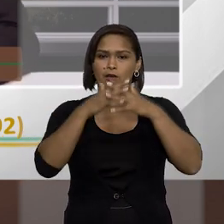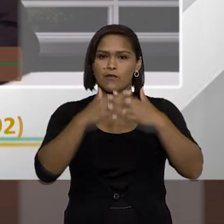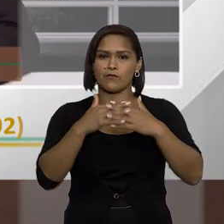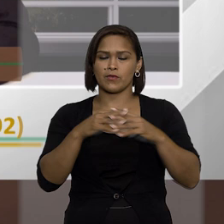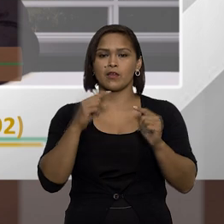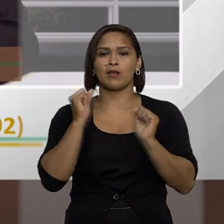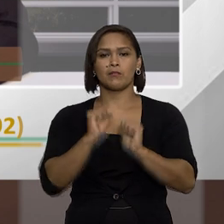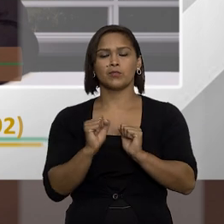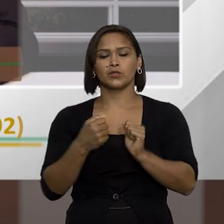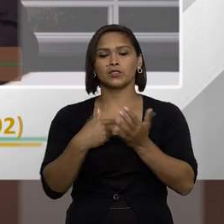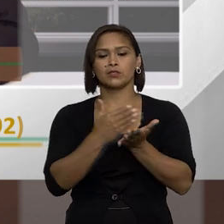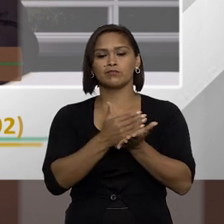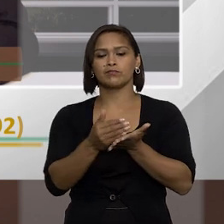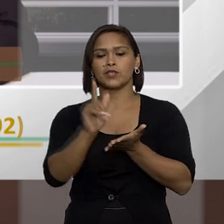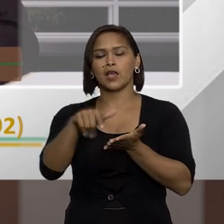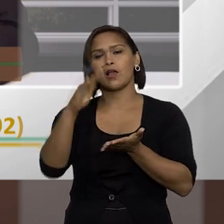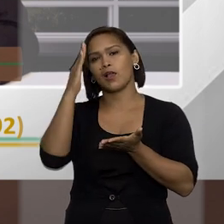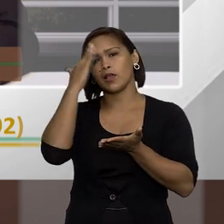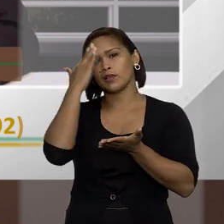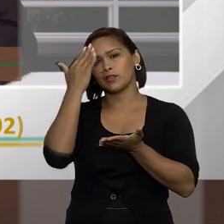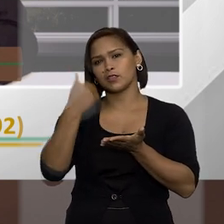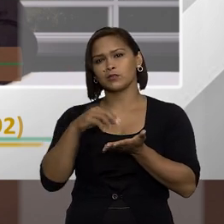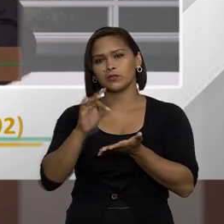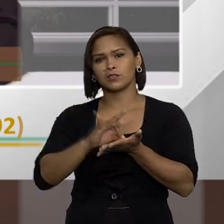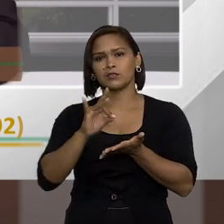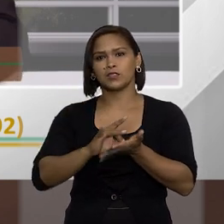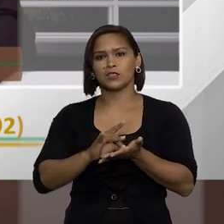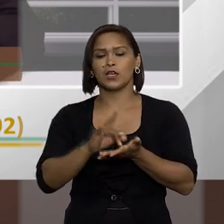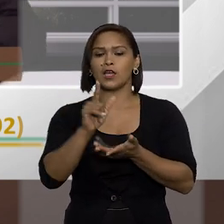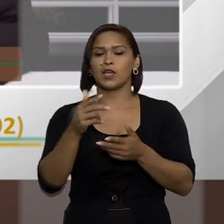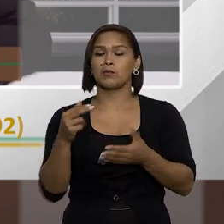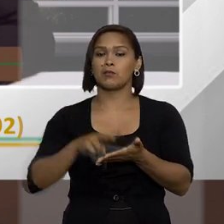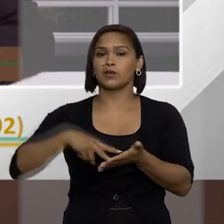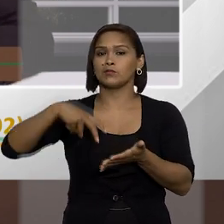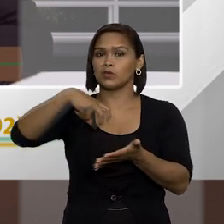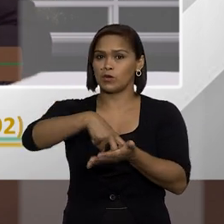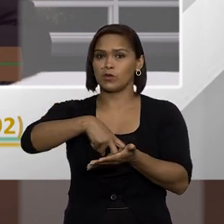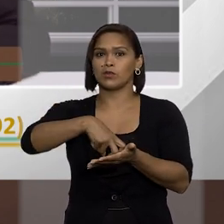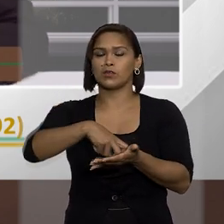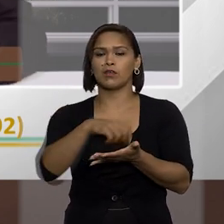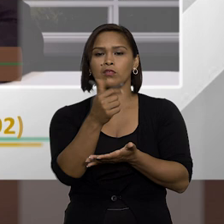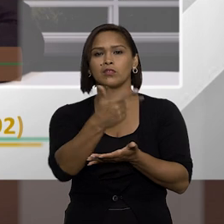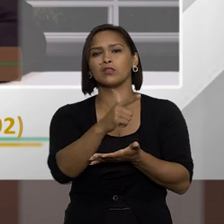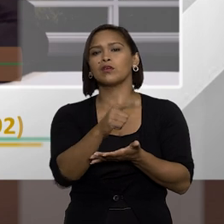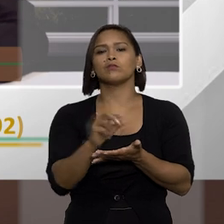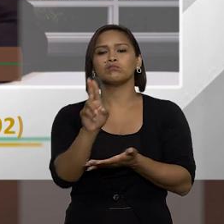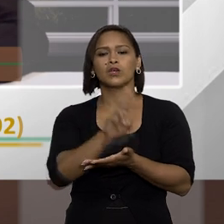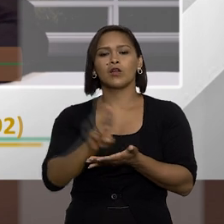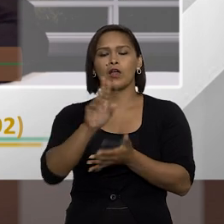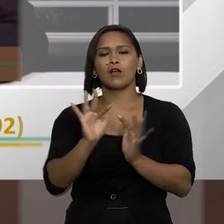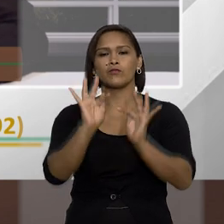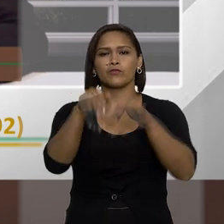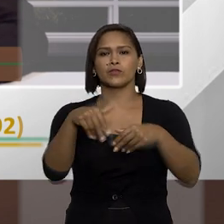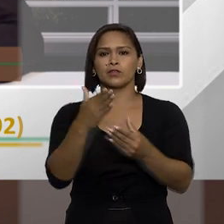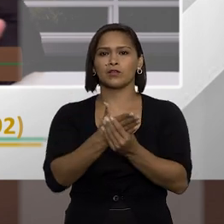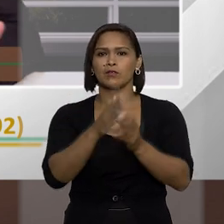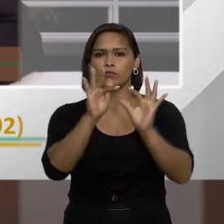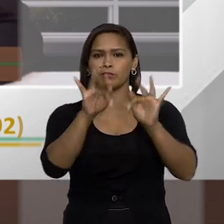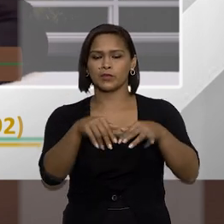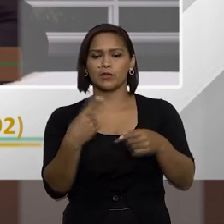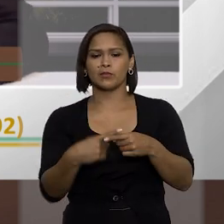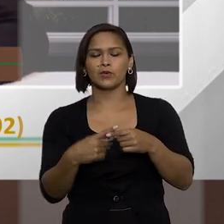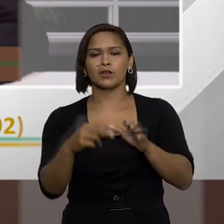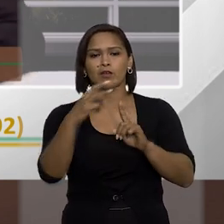ela sim poderia dar margem a realmente que mesmo condenado não tenha uma utilidade final ao processo